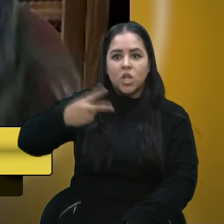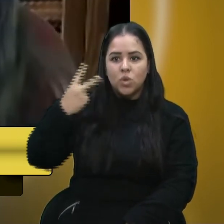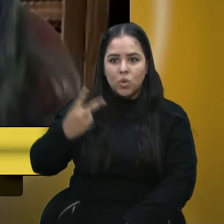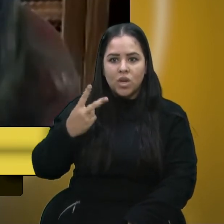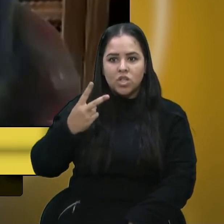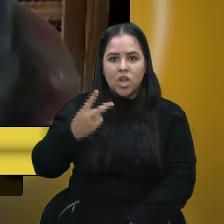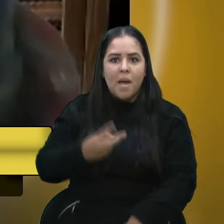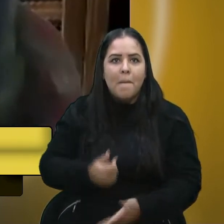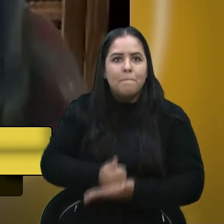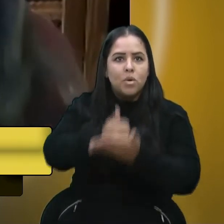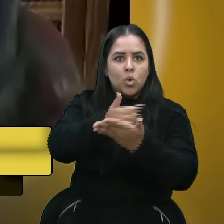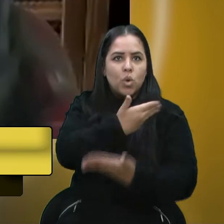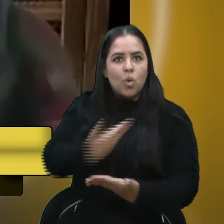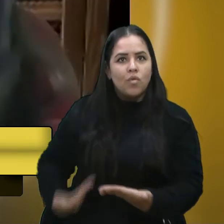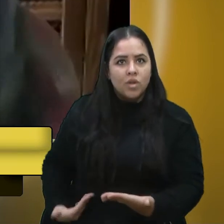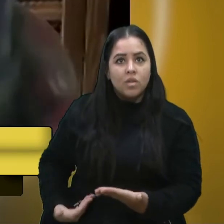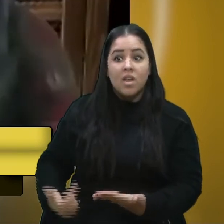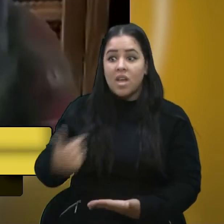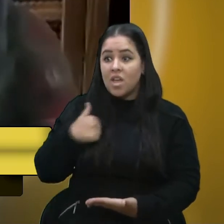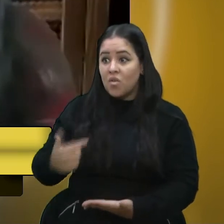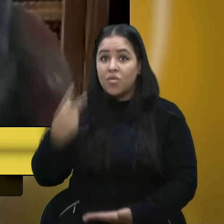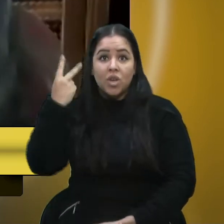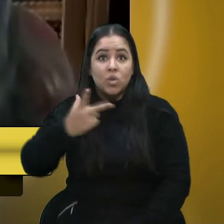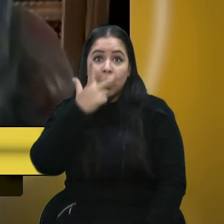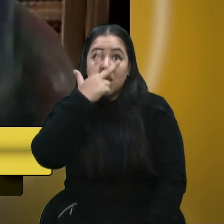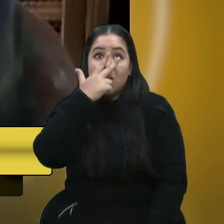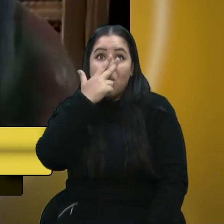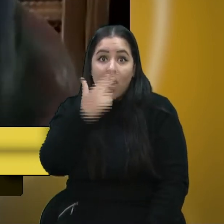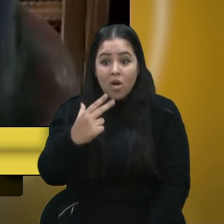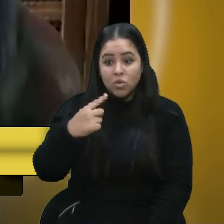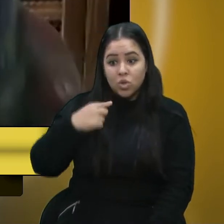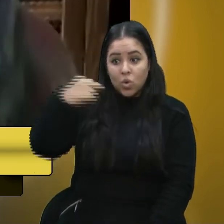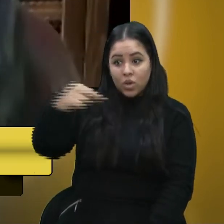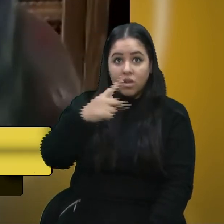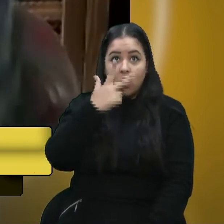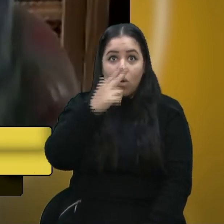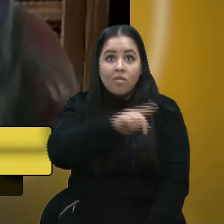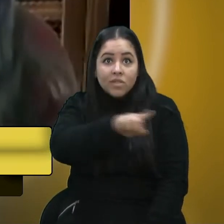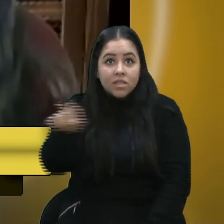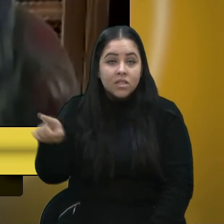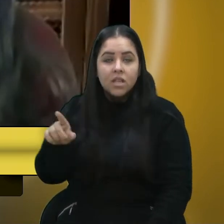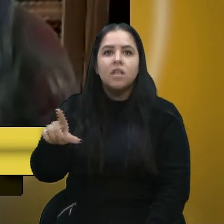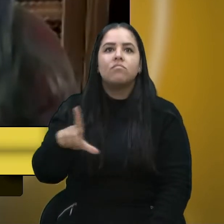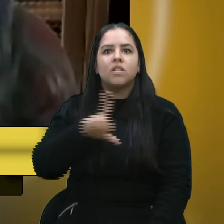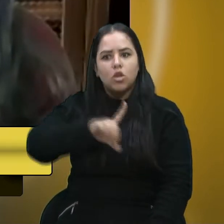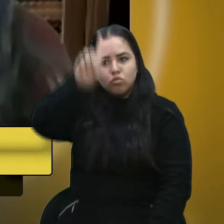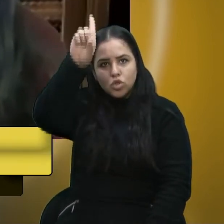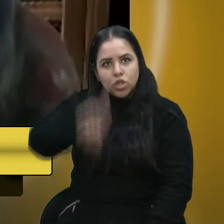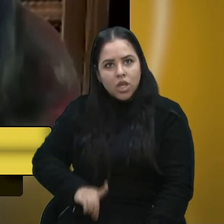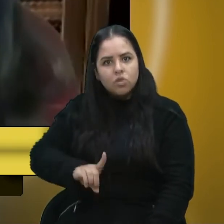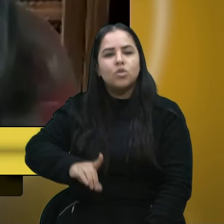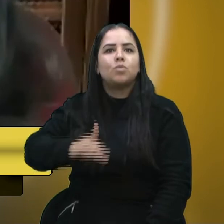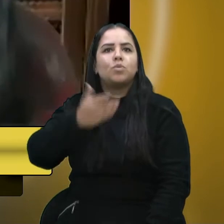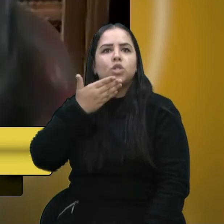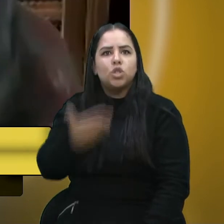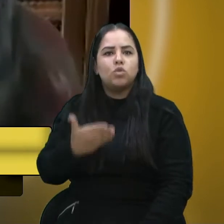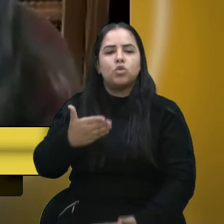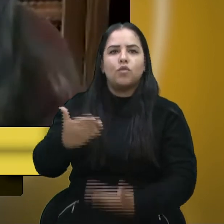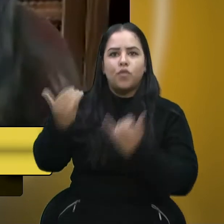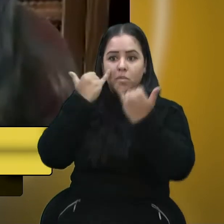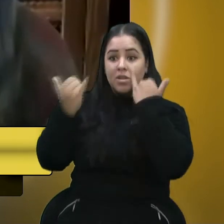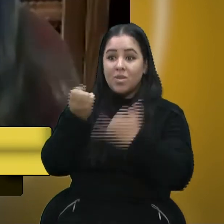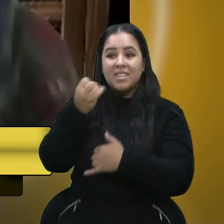só que eu sou vereadora tão eleita quanto vocês e eu tenho o direito de fazer pedido de informação e se tem alguém aqui que está